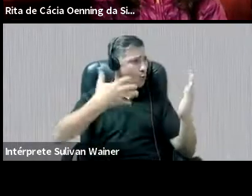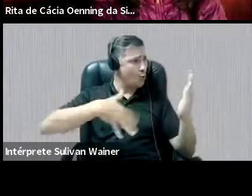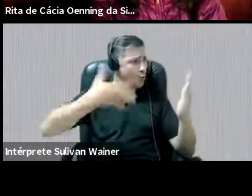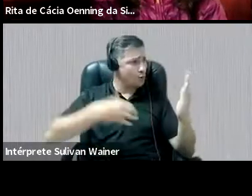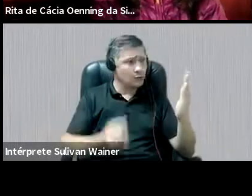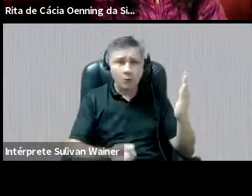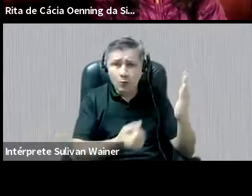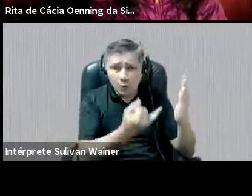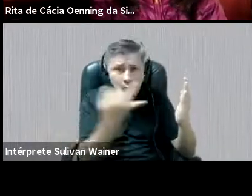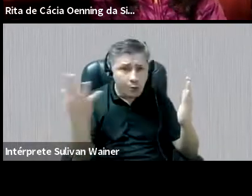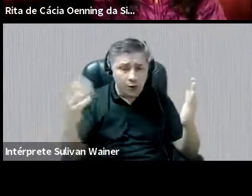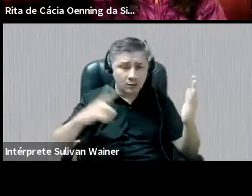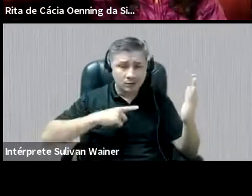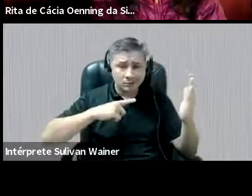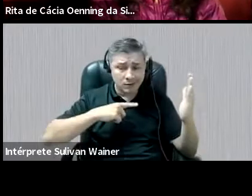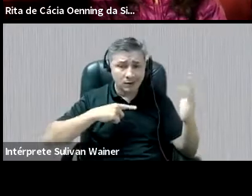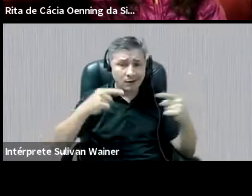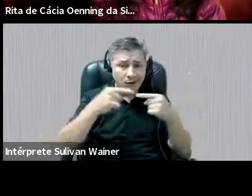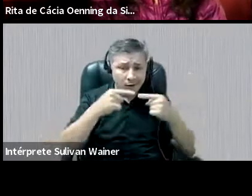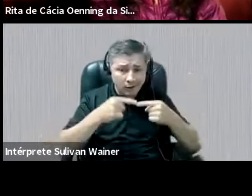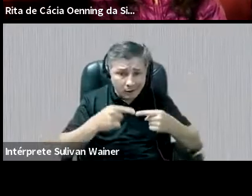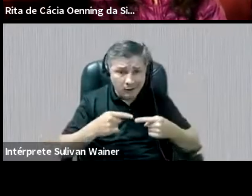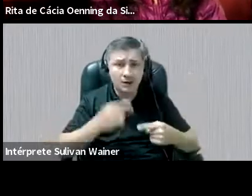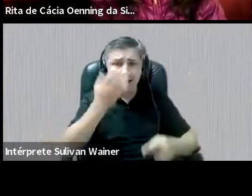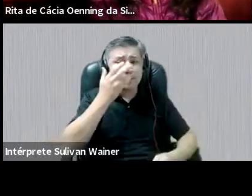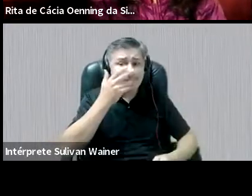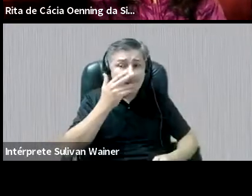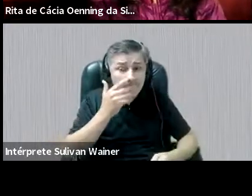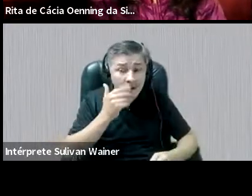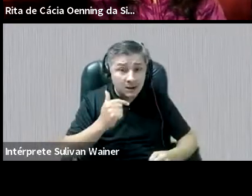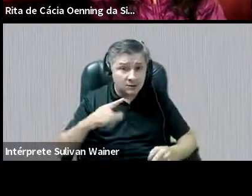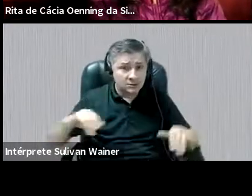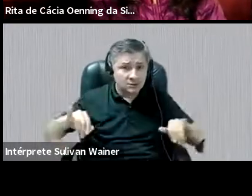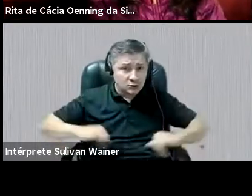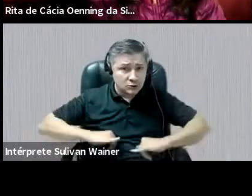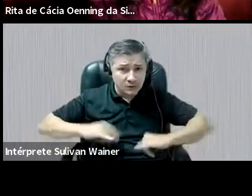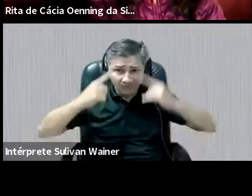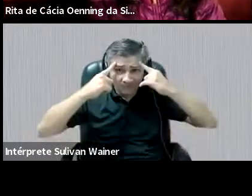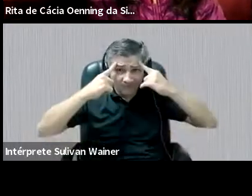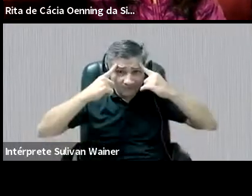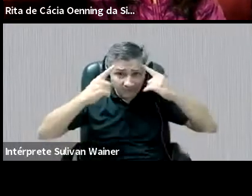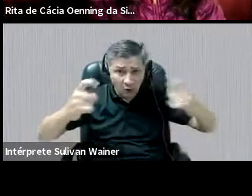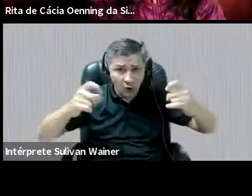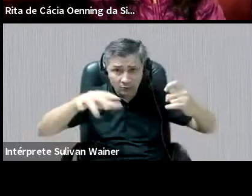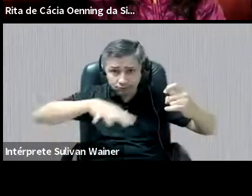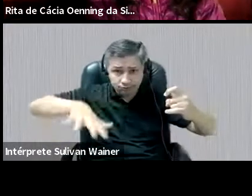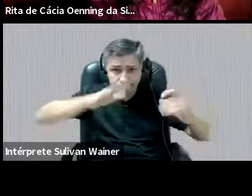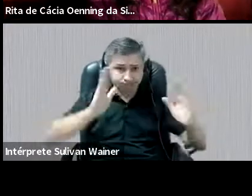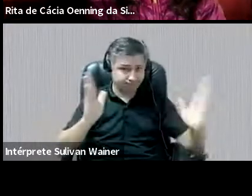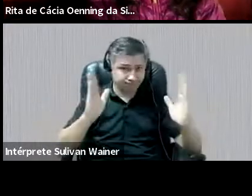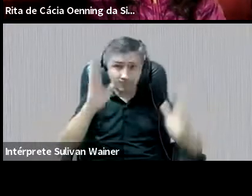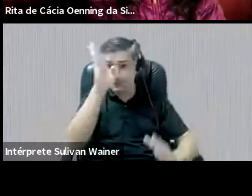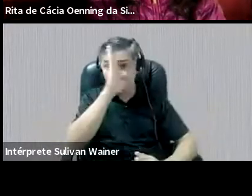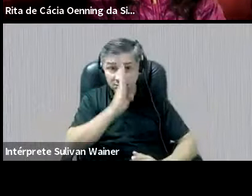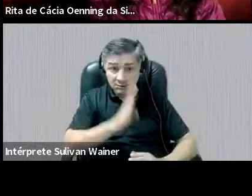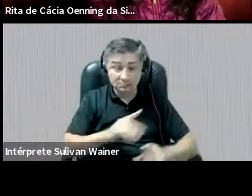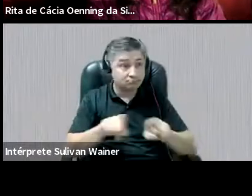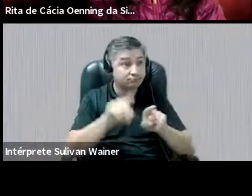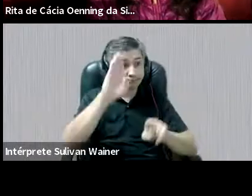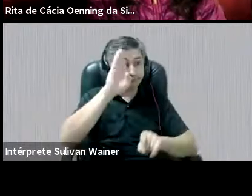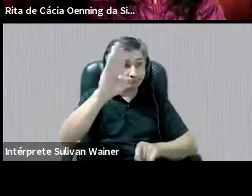de crianças que sofrem violências nesse caso no Brasil e, sobretudo,